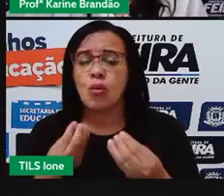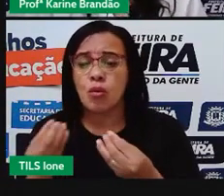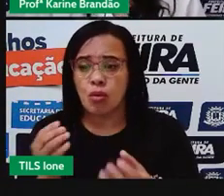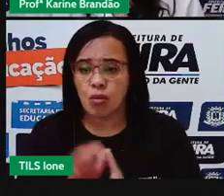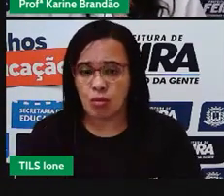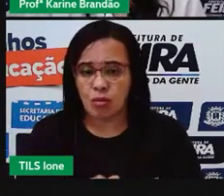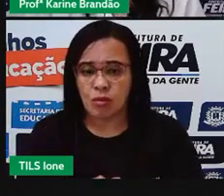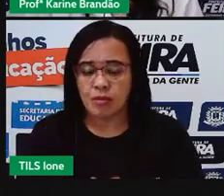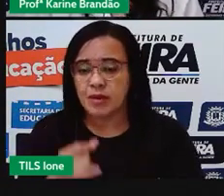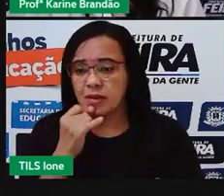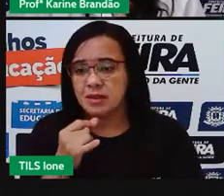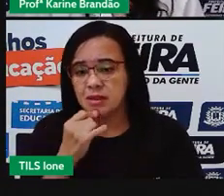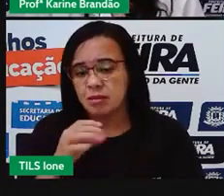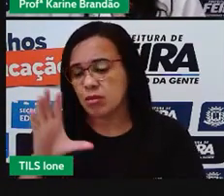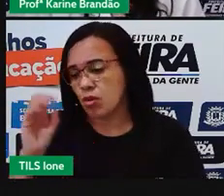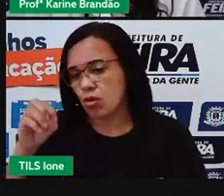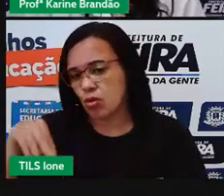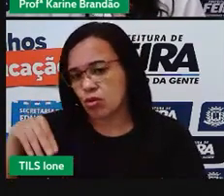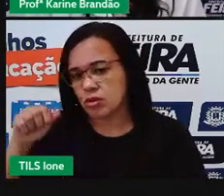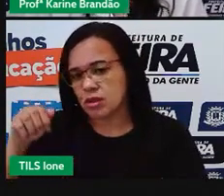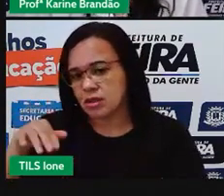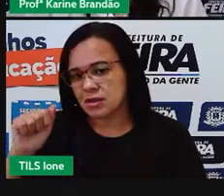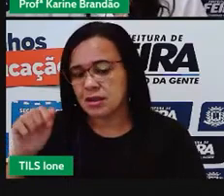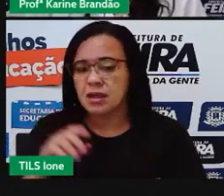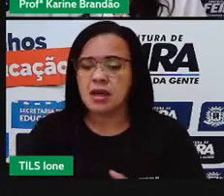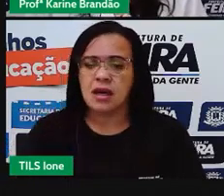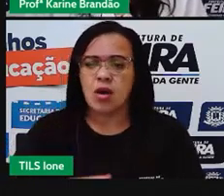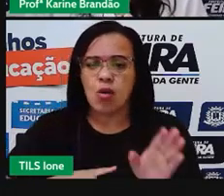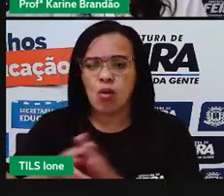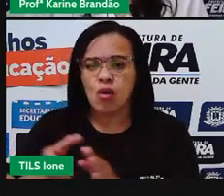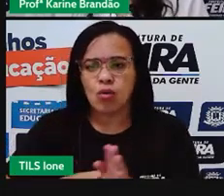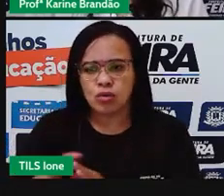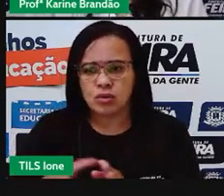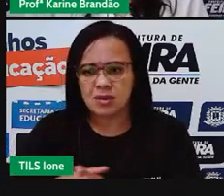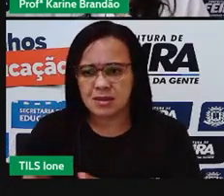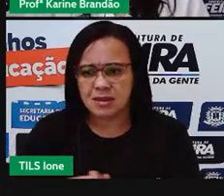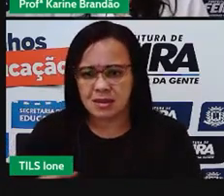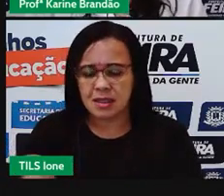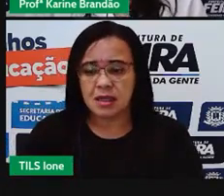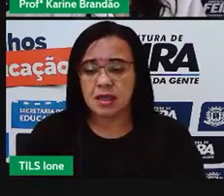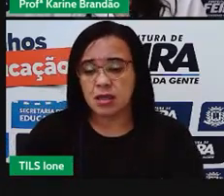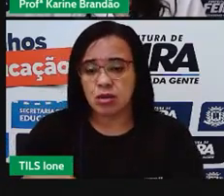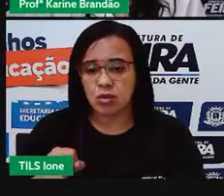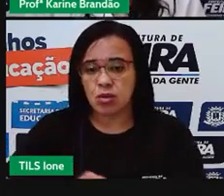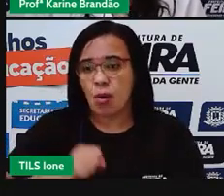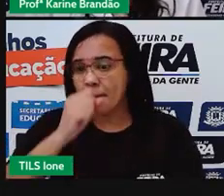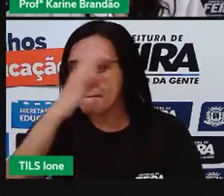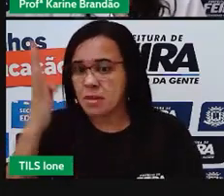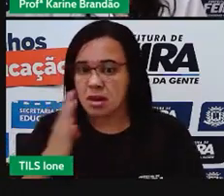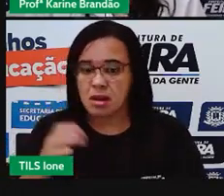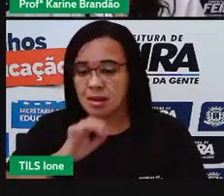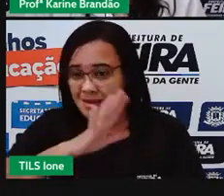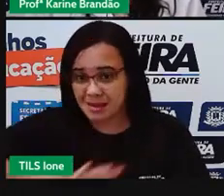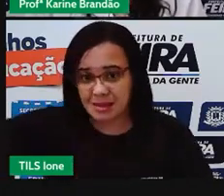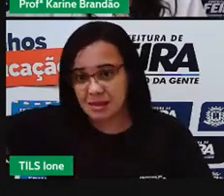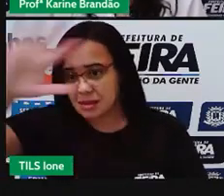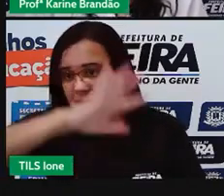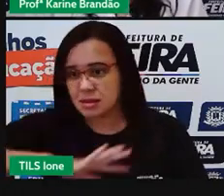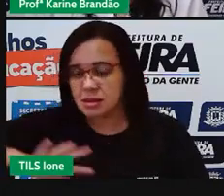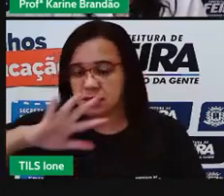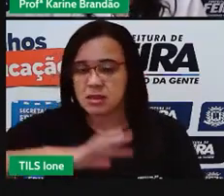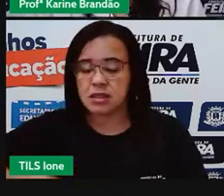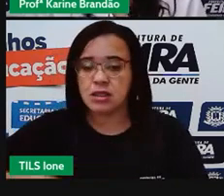É o Conselho Nacional do Meio Ambiente. E esse CONAMA, ele categoriza a água doce